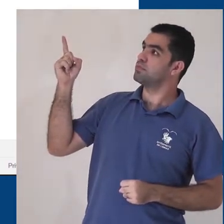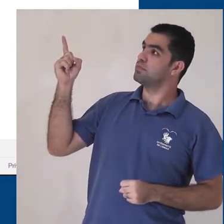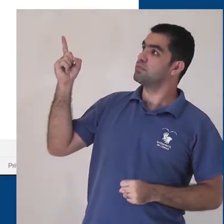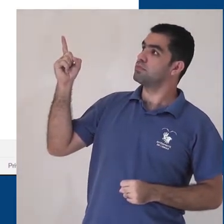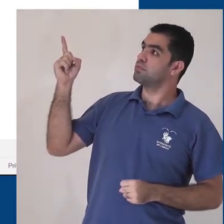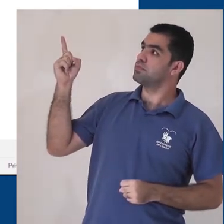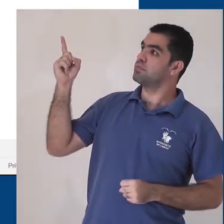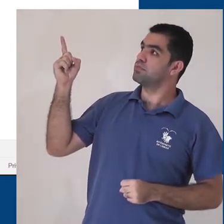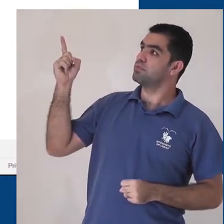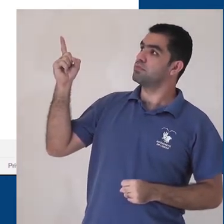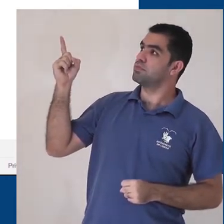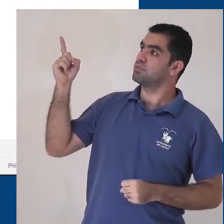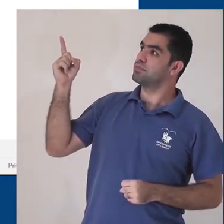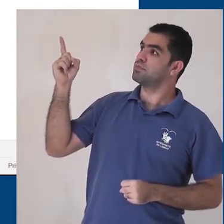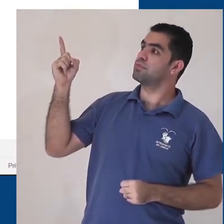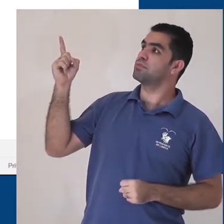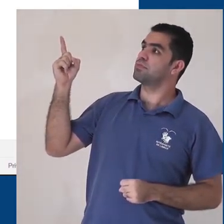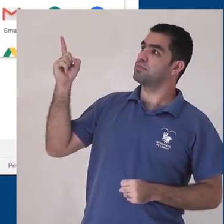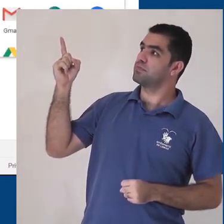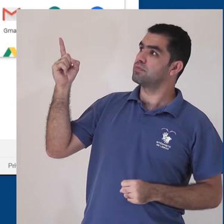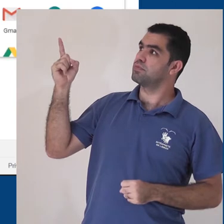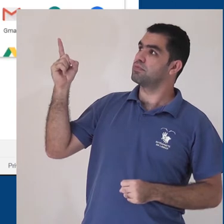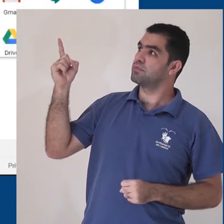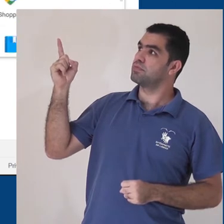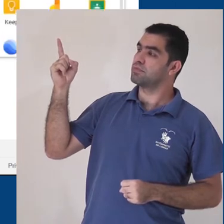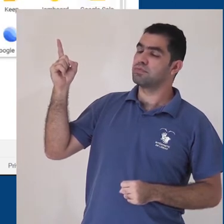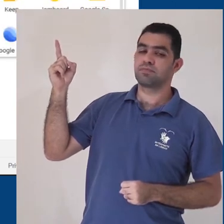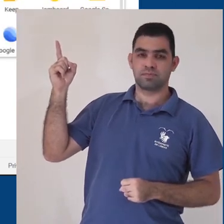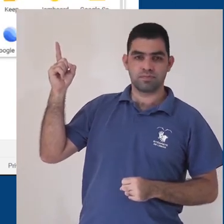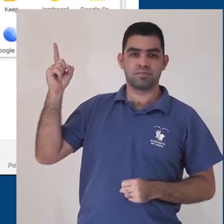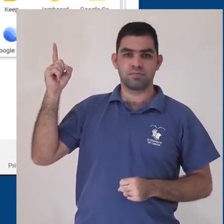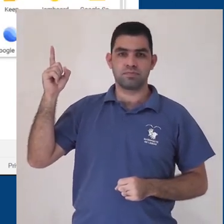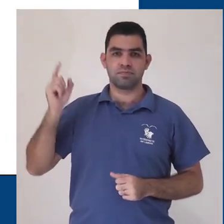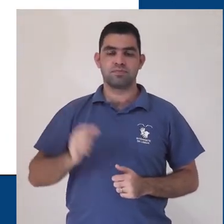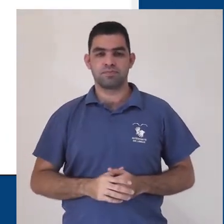direito. Você clica nele e procura pelo coleções.